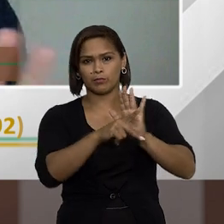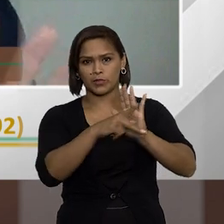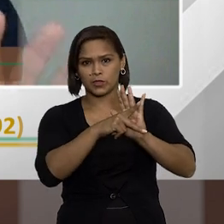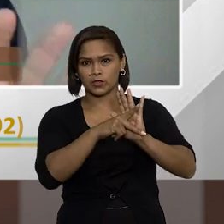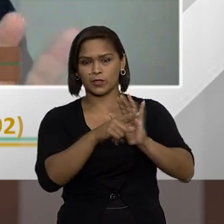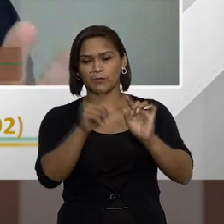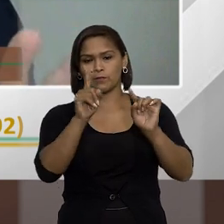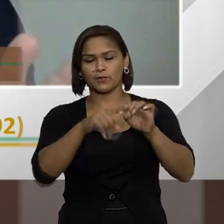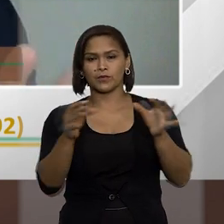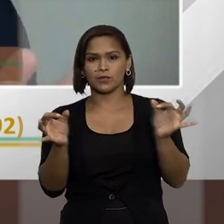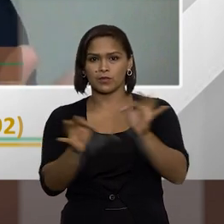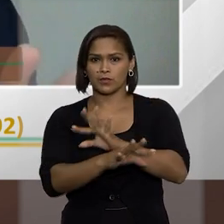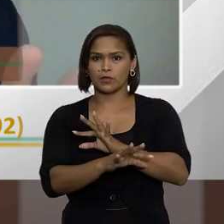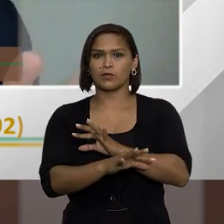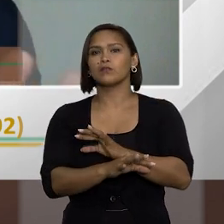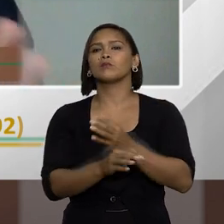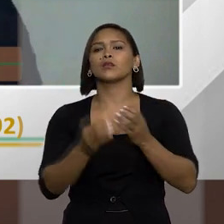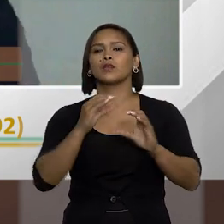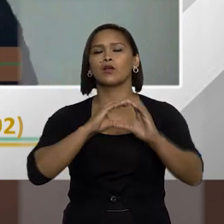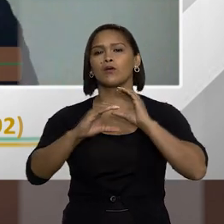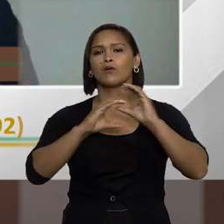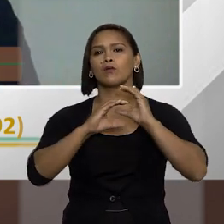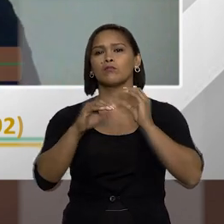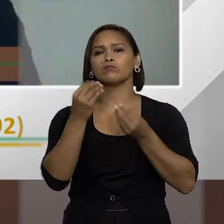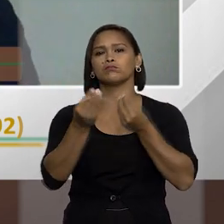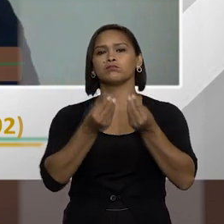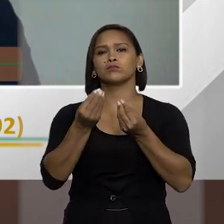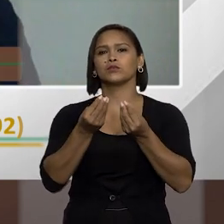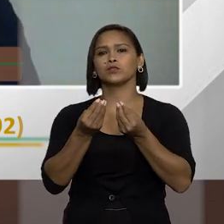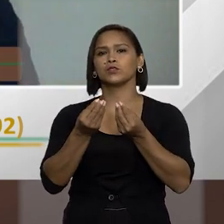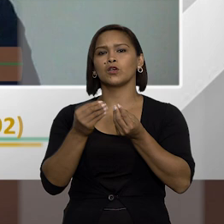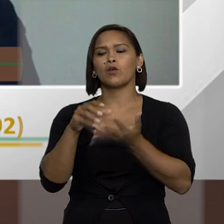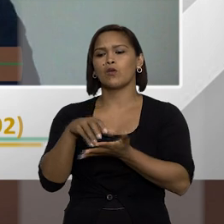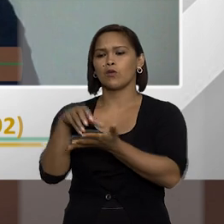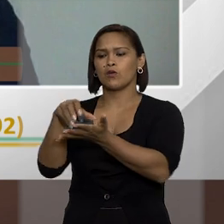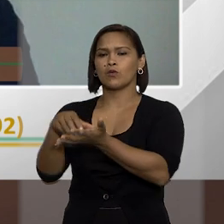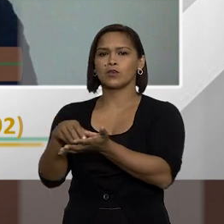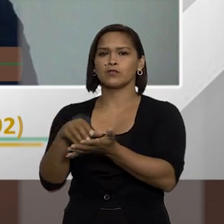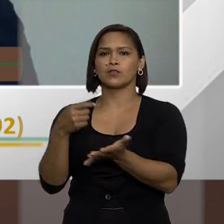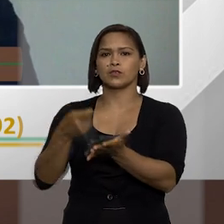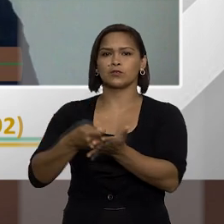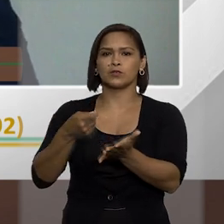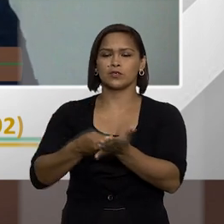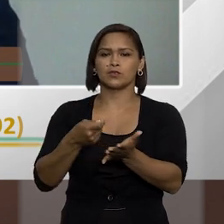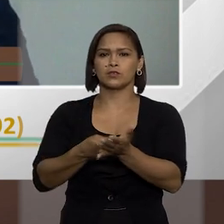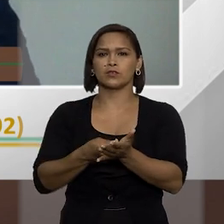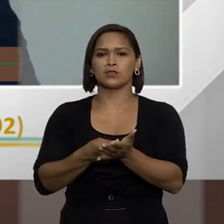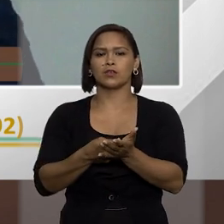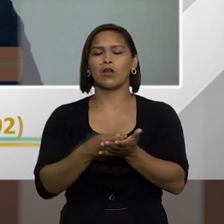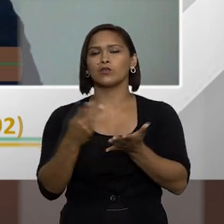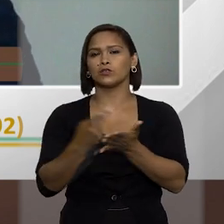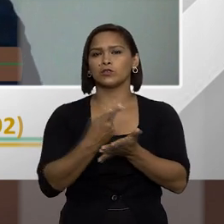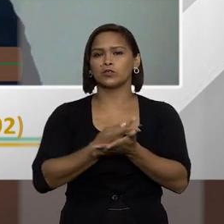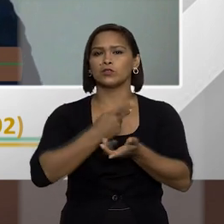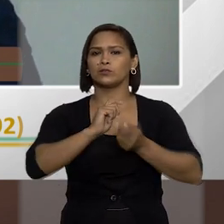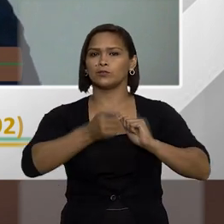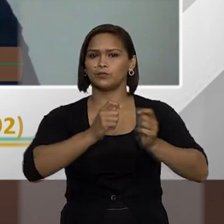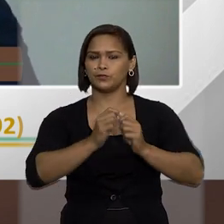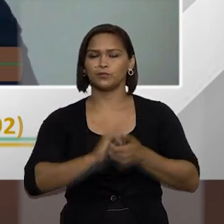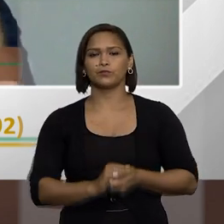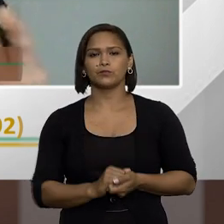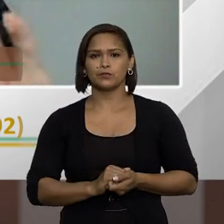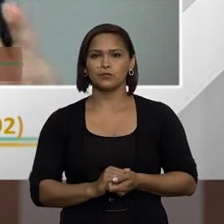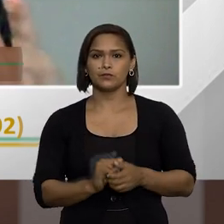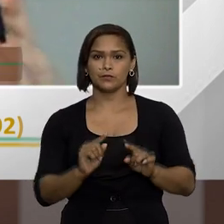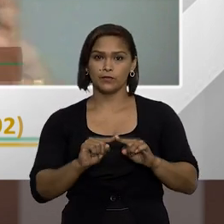projeto de lei, isso acabaria comunicando com a esfera de persecução de improbidade administrativa.